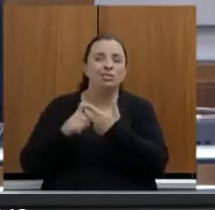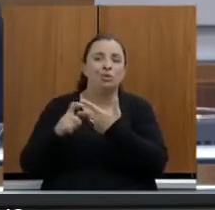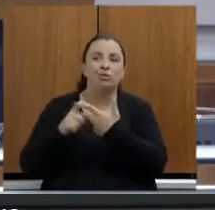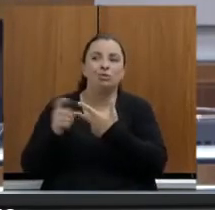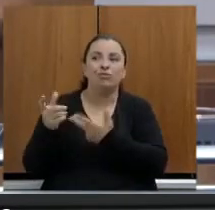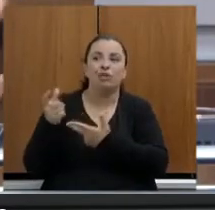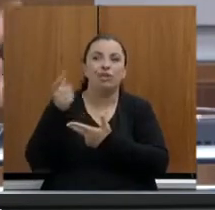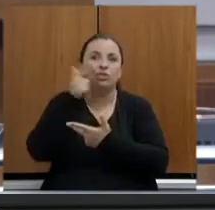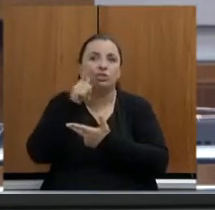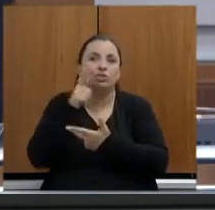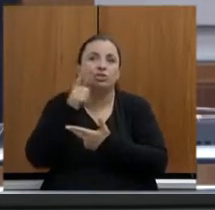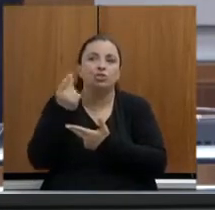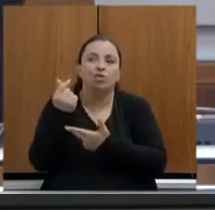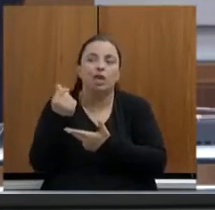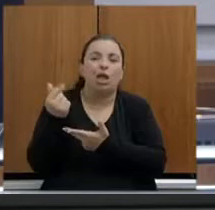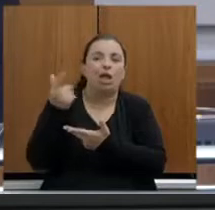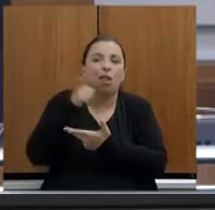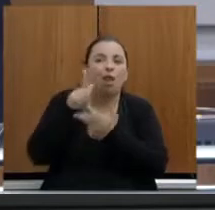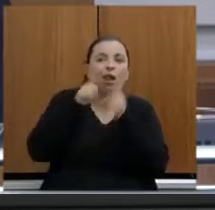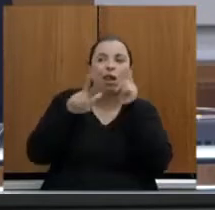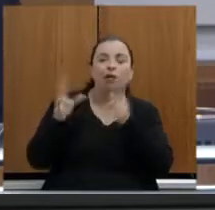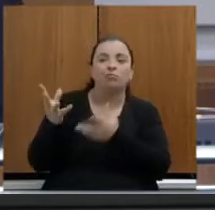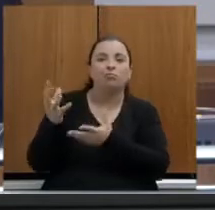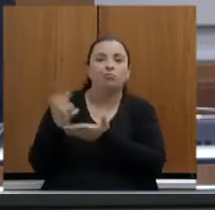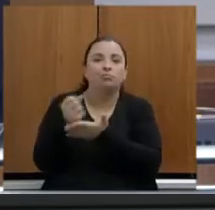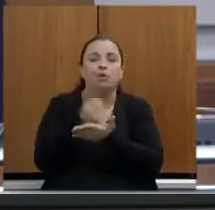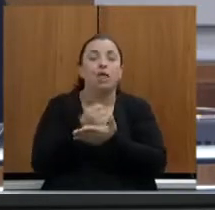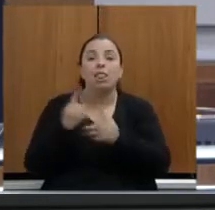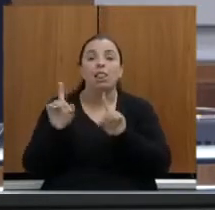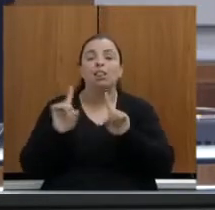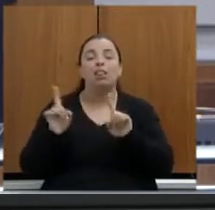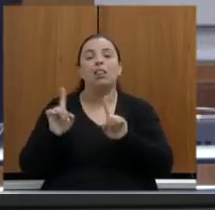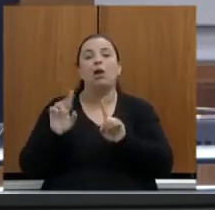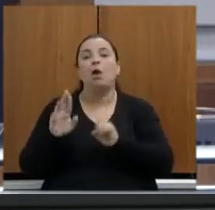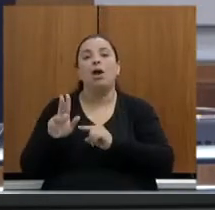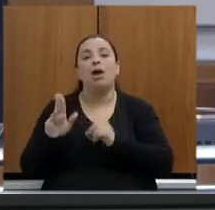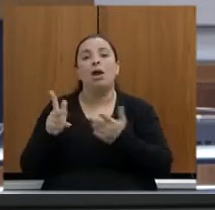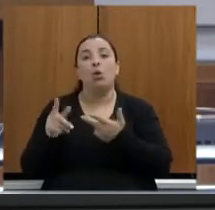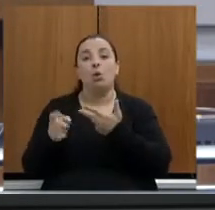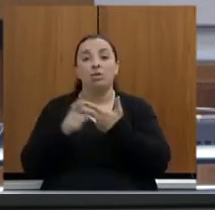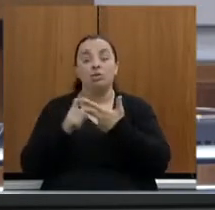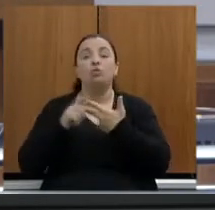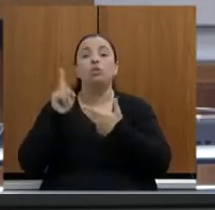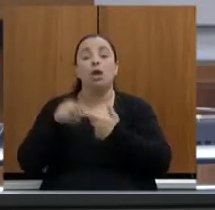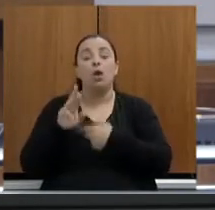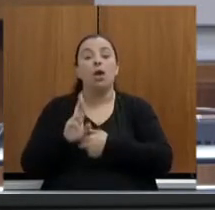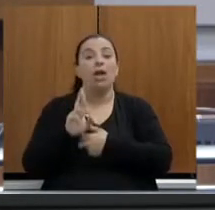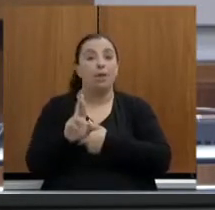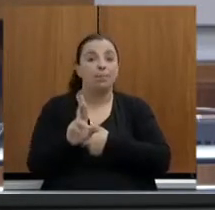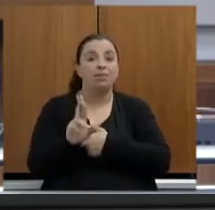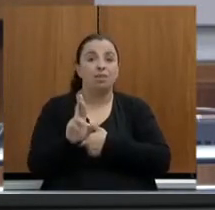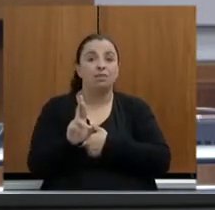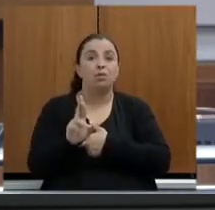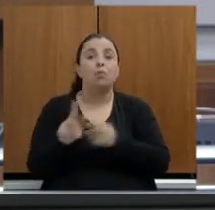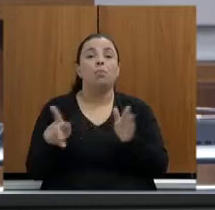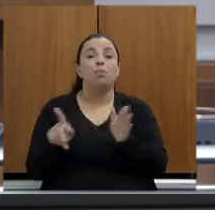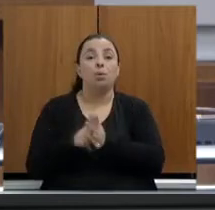Ele é uma representação da sociedade. Da mesma forma que a Assembleia é uma representação da sociedade. Então,